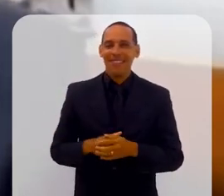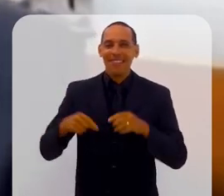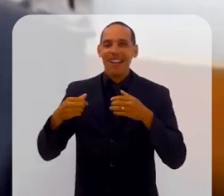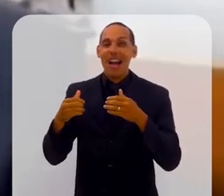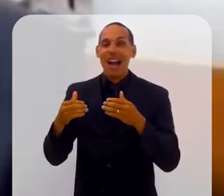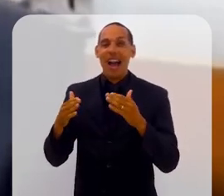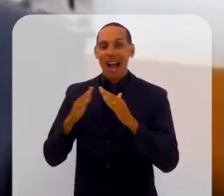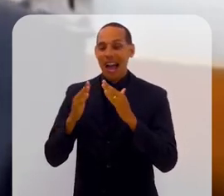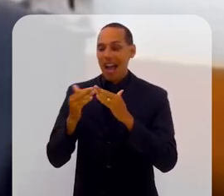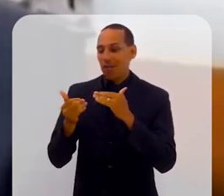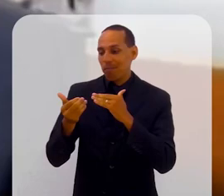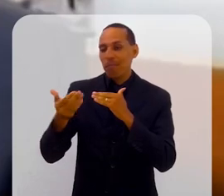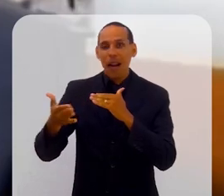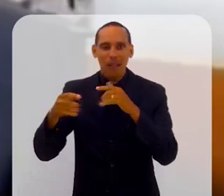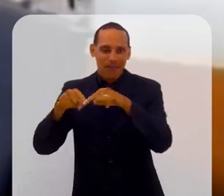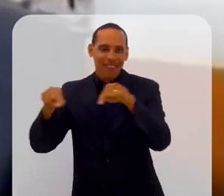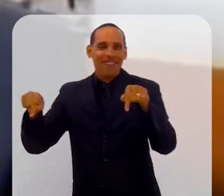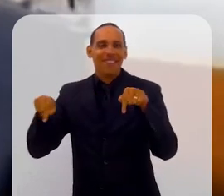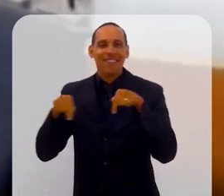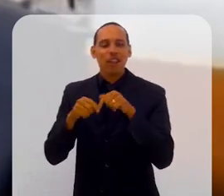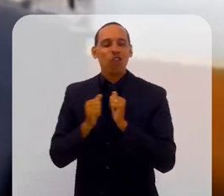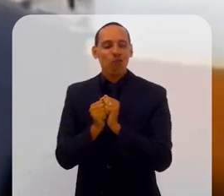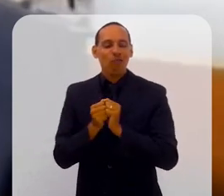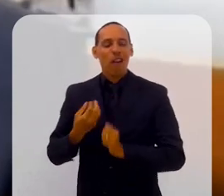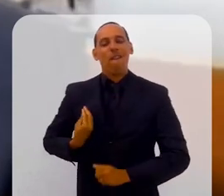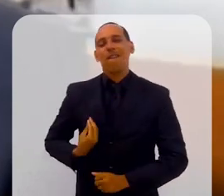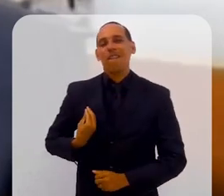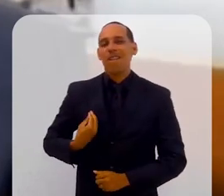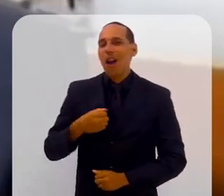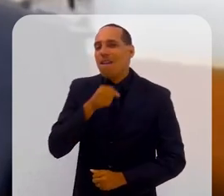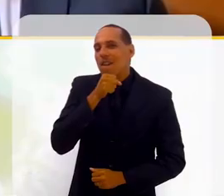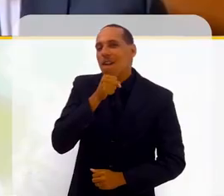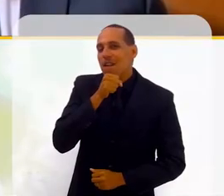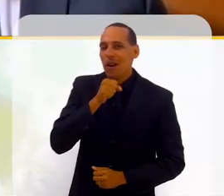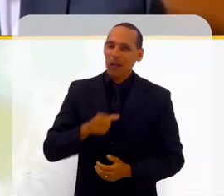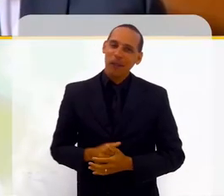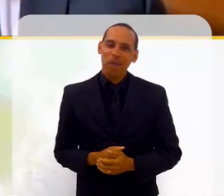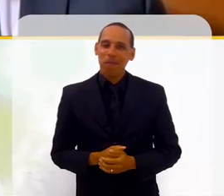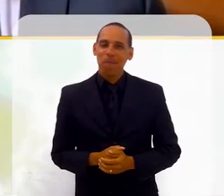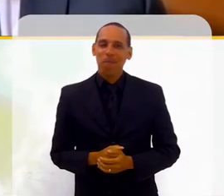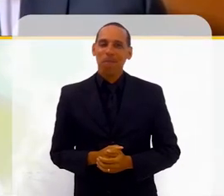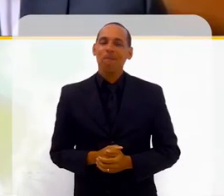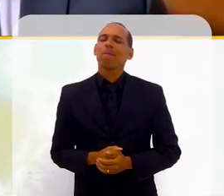no quintal da minha avó. Quando eu morei com ela também, durante um tempo da minha infância.